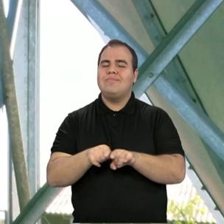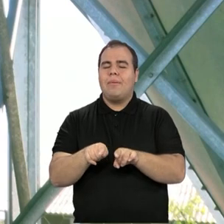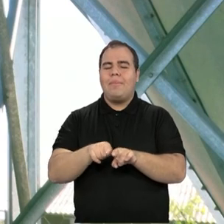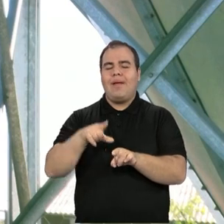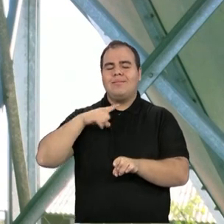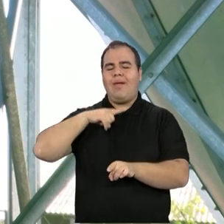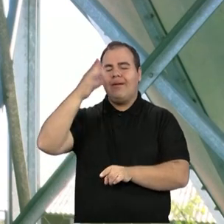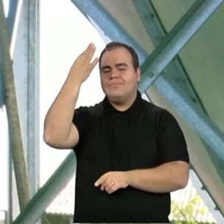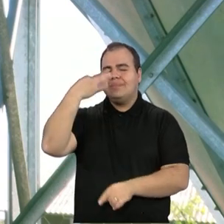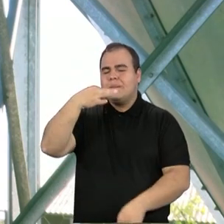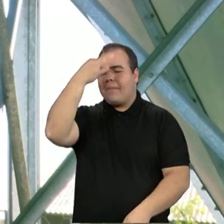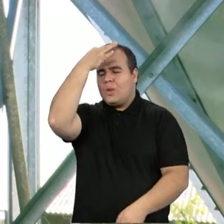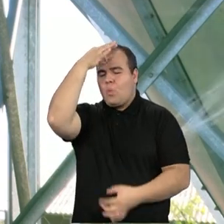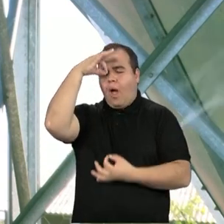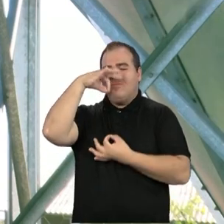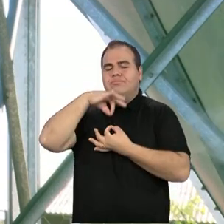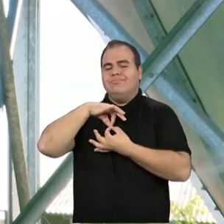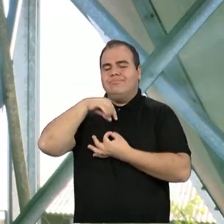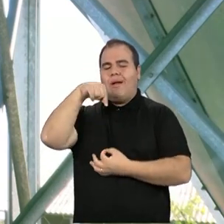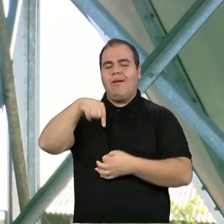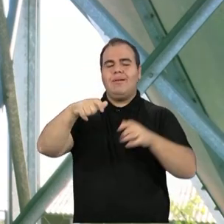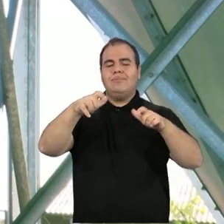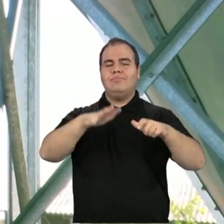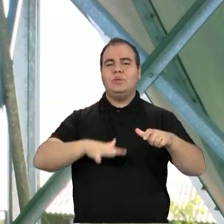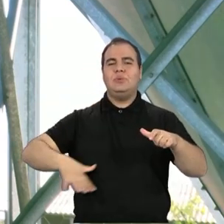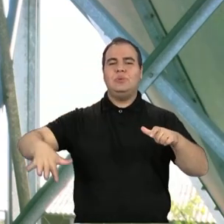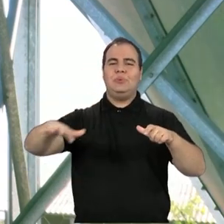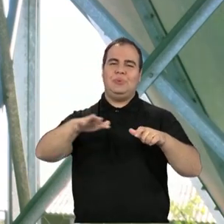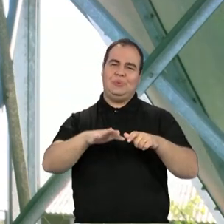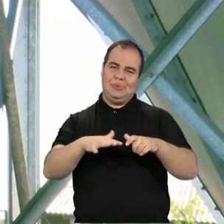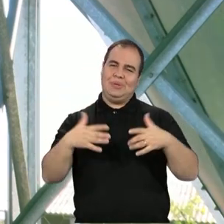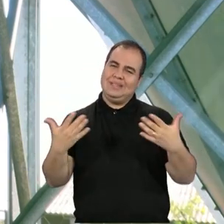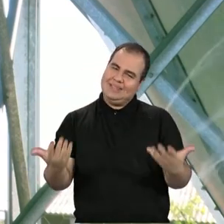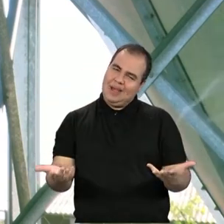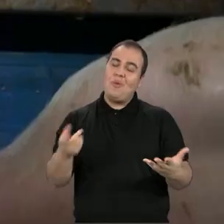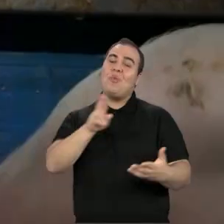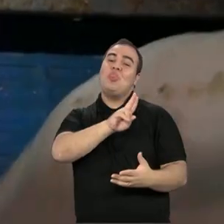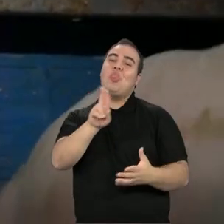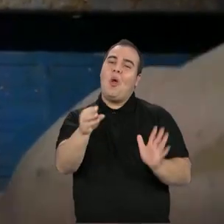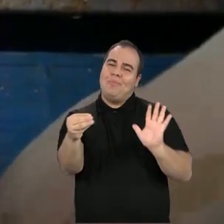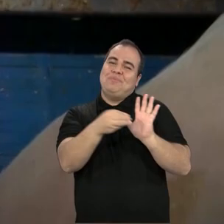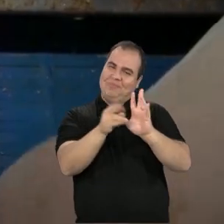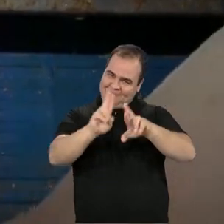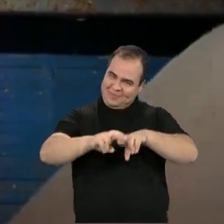espiritualidade na propriedade. Então o nome casou bem com o